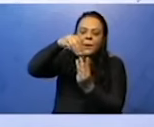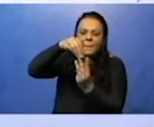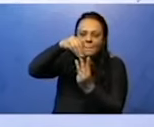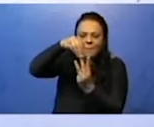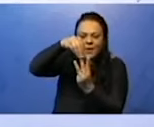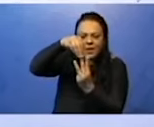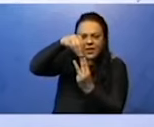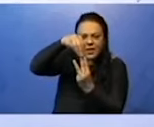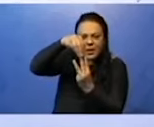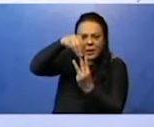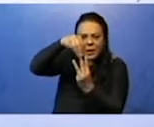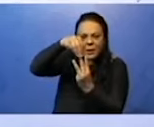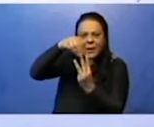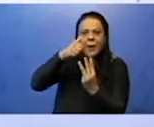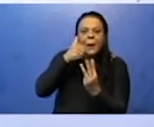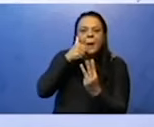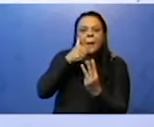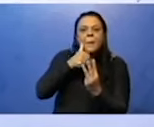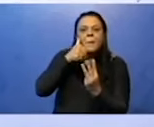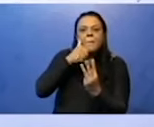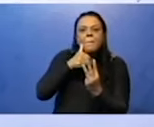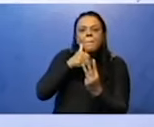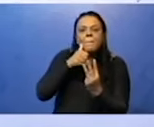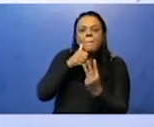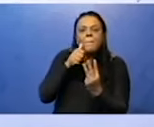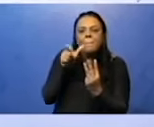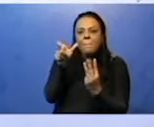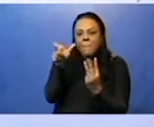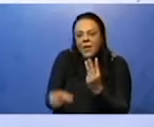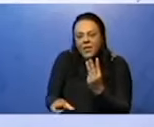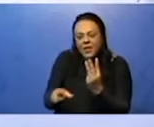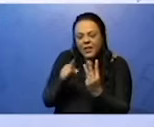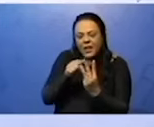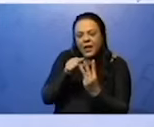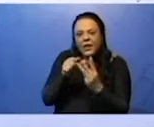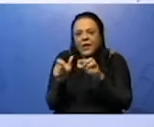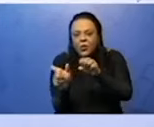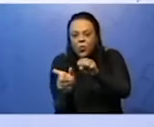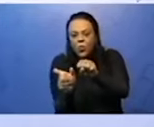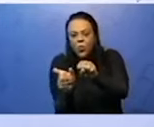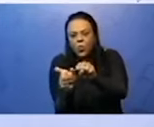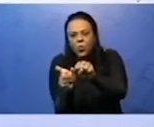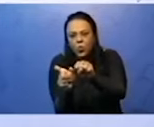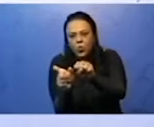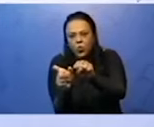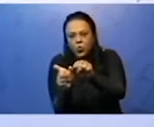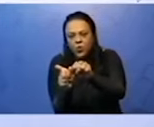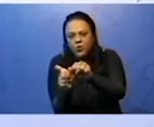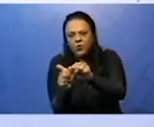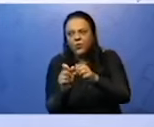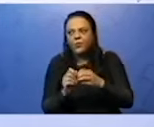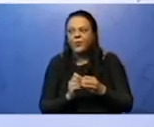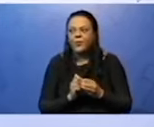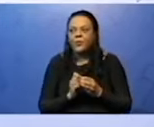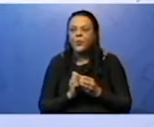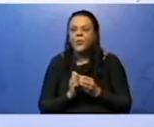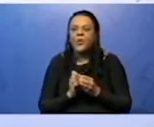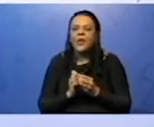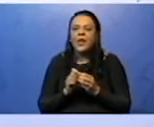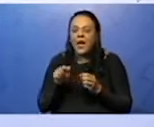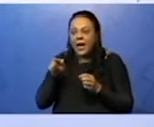menina é o meu núcleo substantivo, tá? No segundo, o que dá um tipo de sujeito